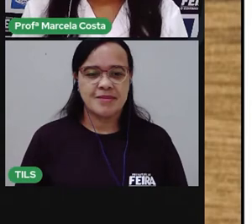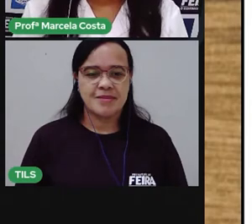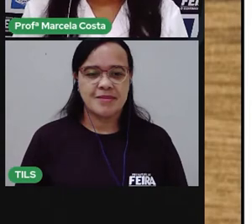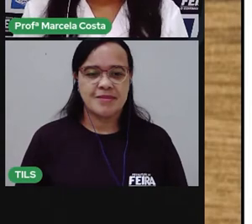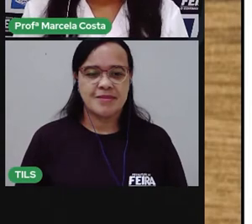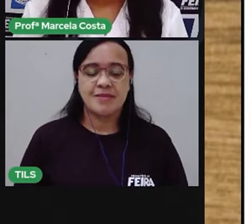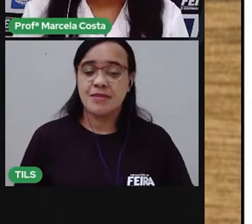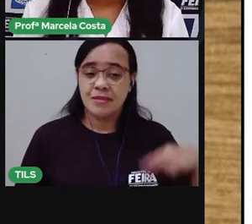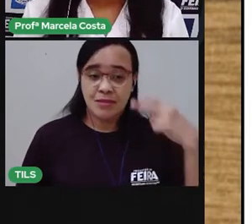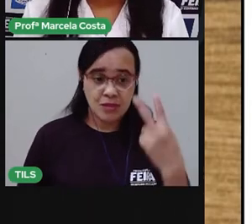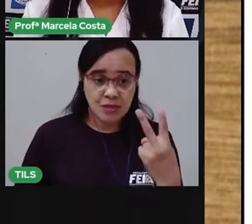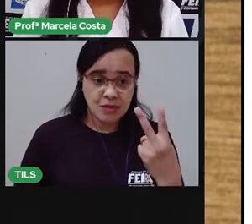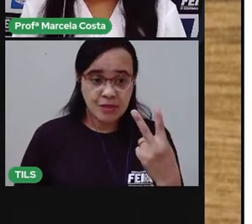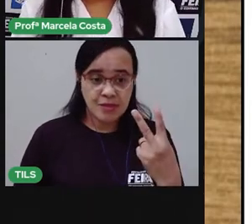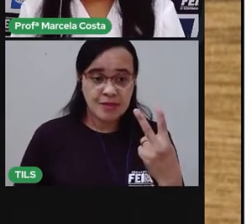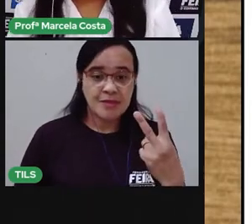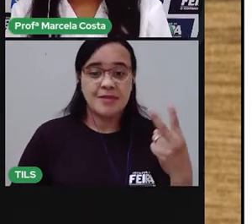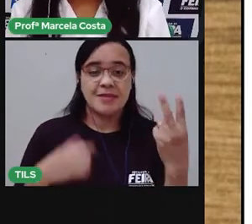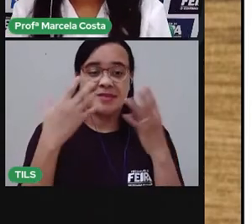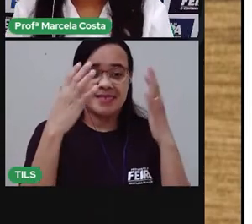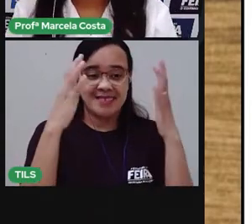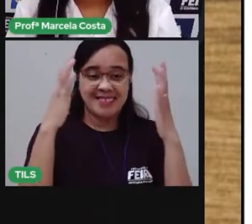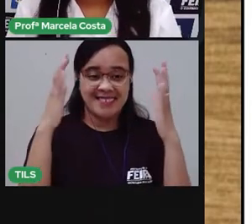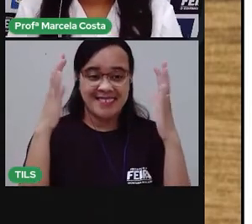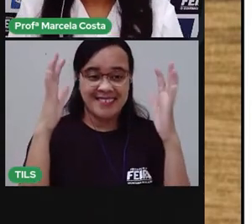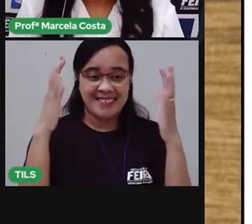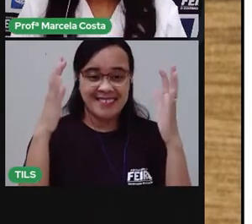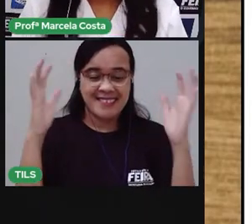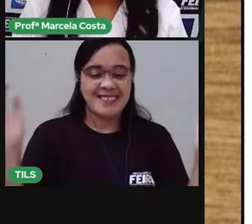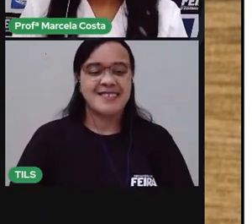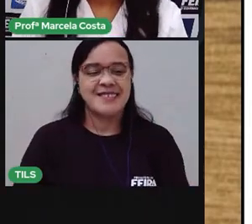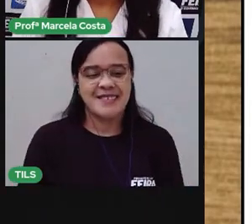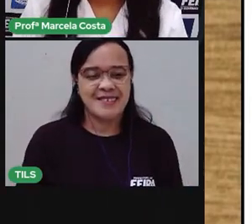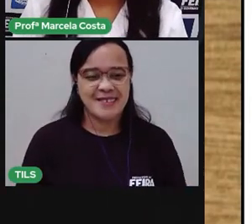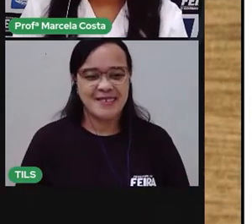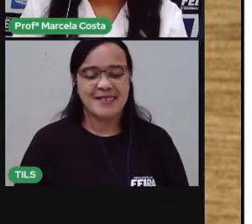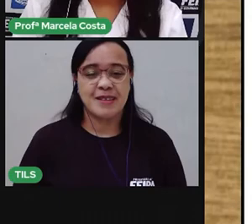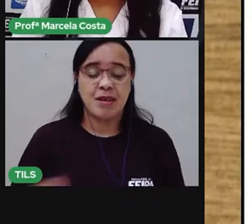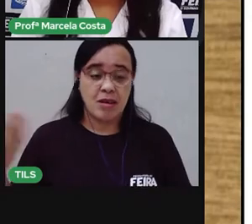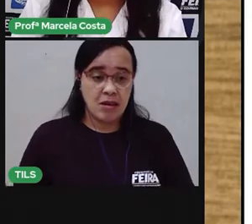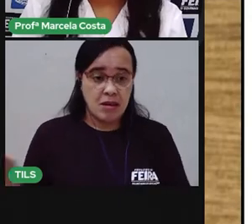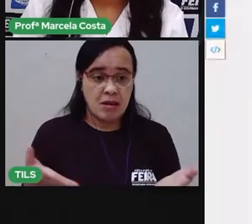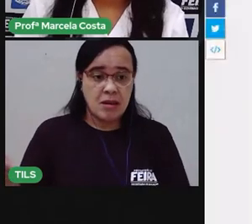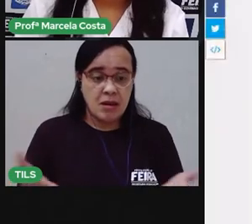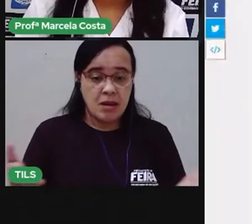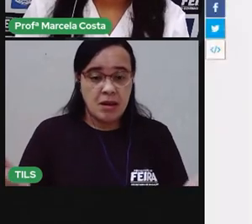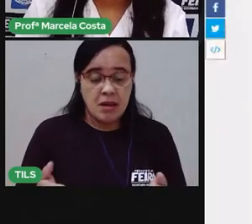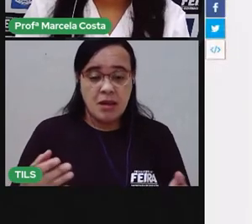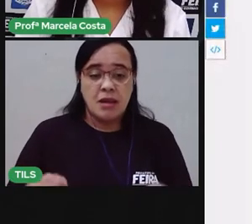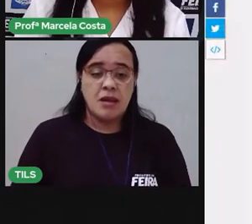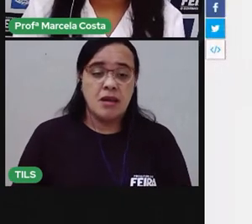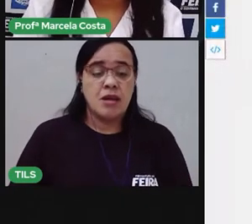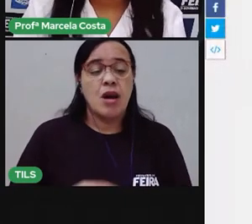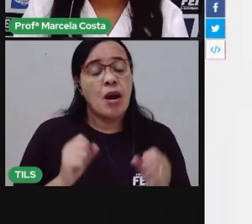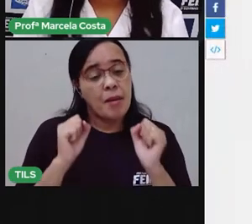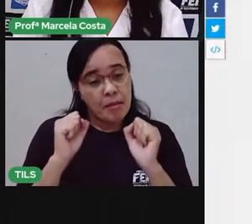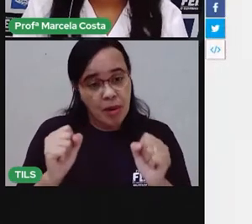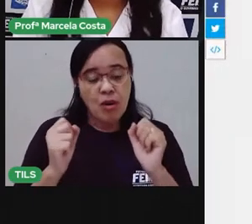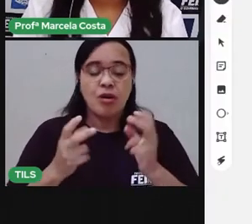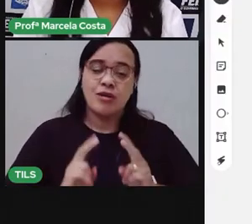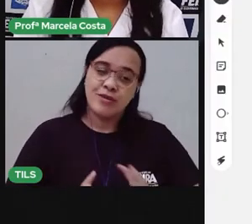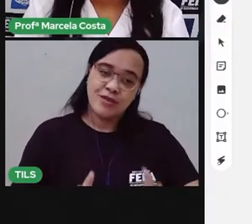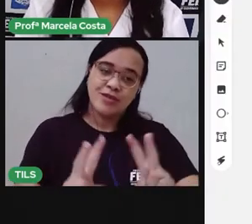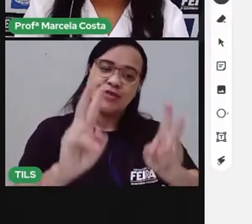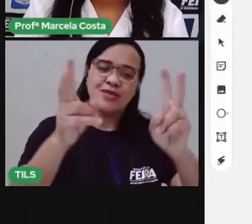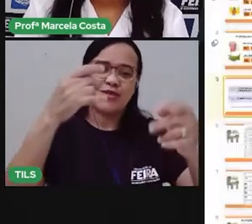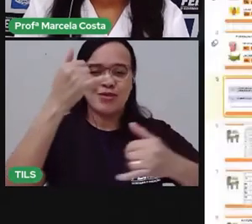Duas. Ó, acertou. Agora, crianças, vou sugerir que você continue esse joguinho muito